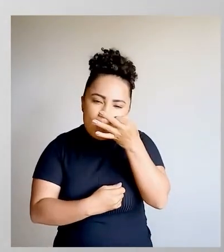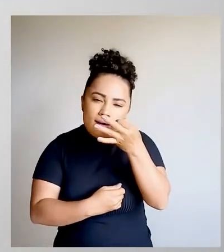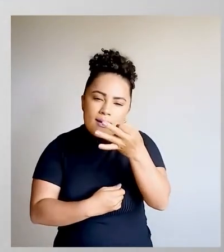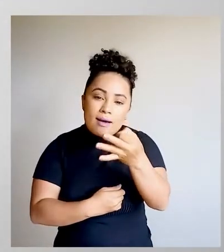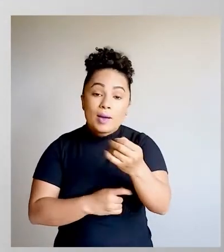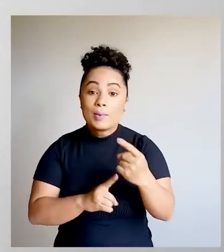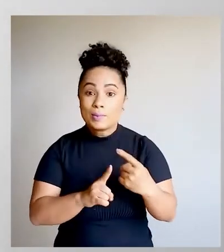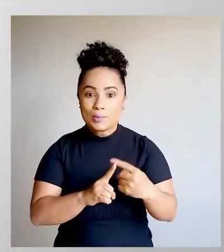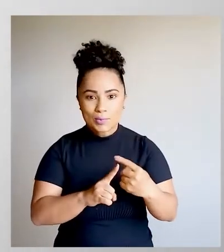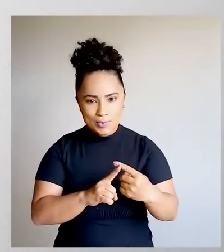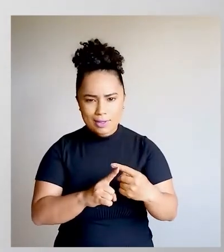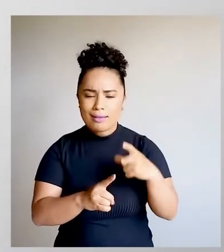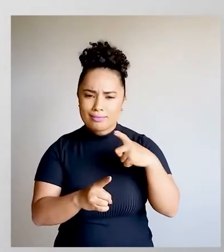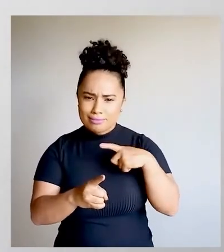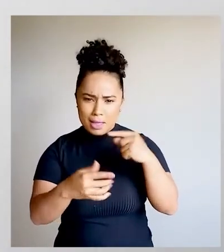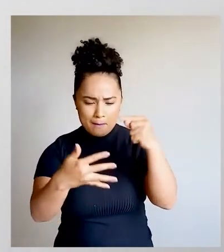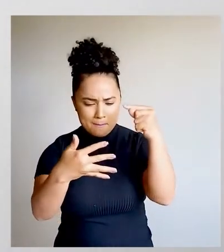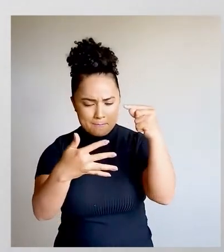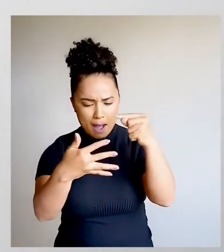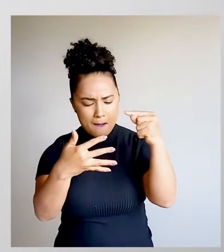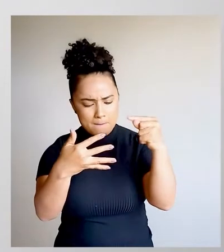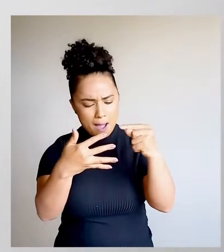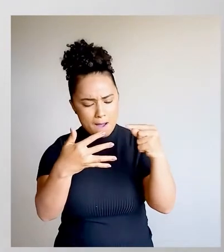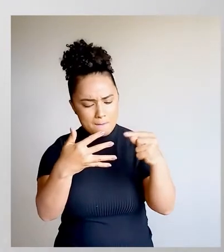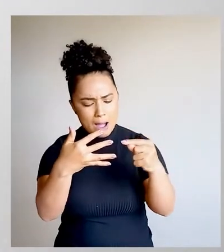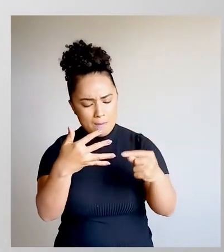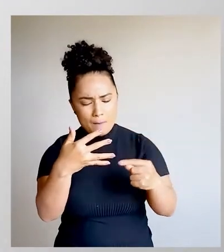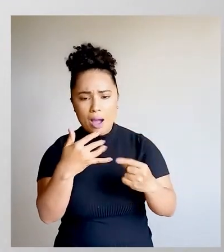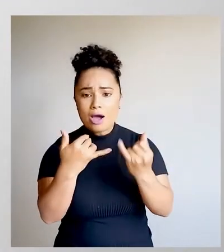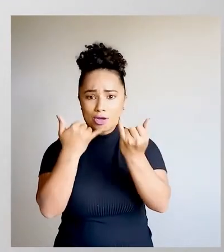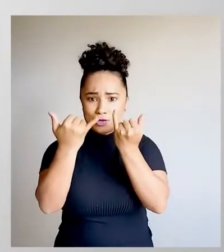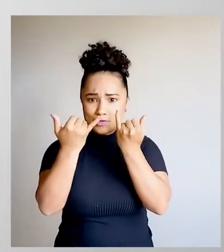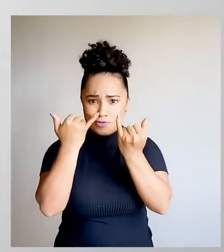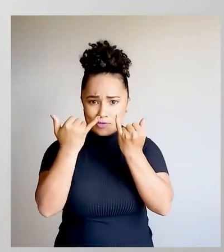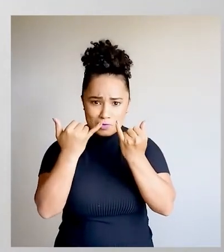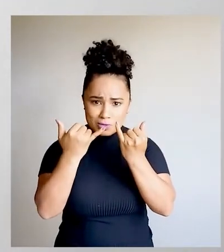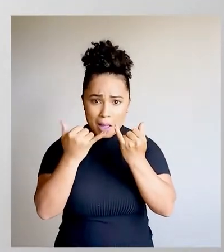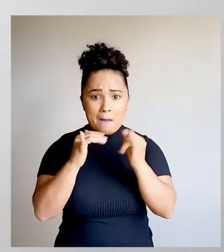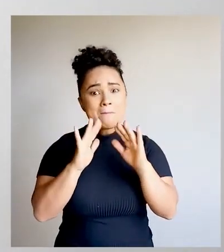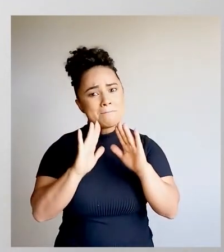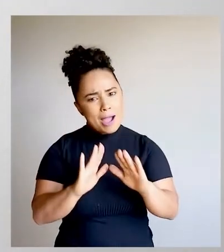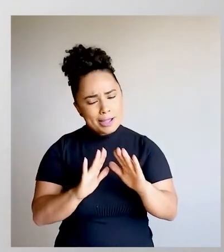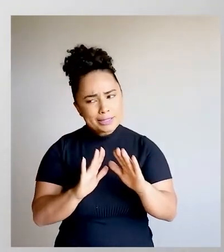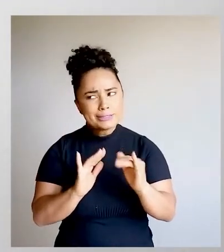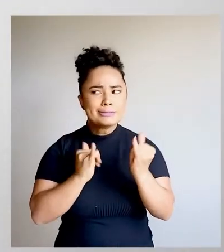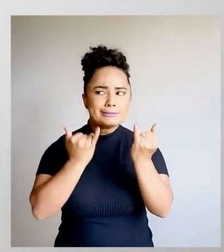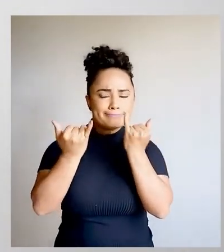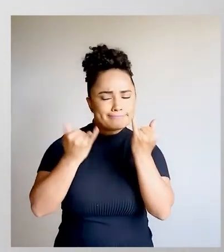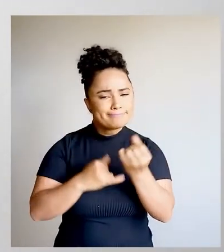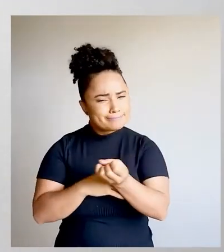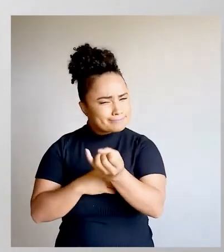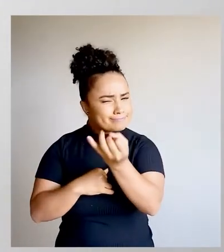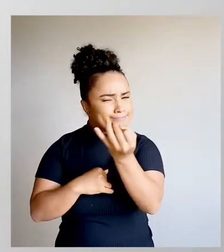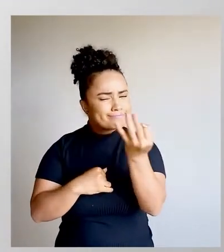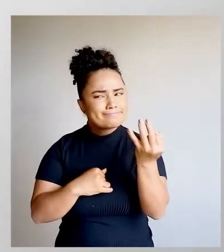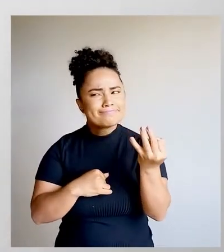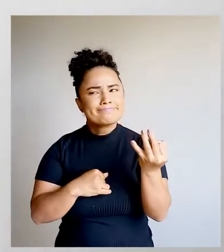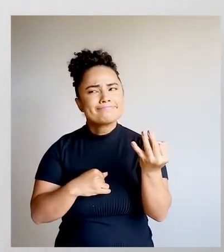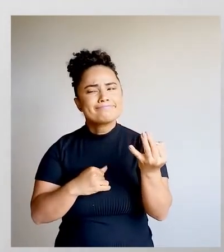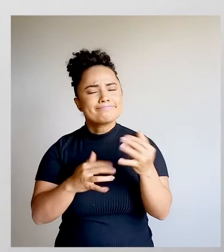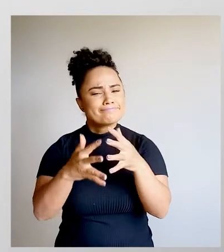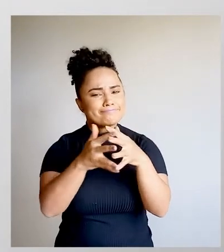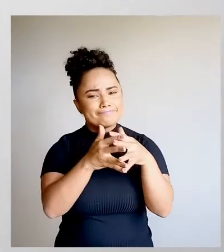porque temos várias informações no texto, mas algumas elas estão mergulhando, precisam